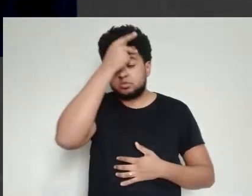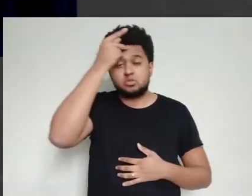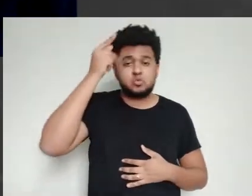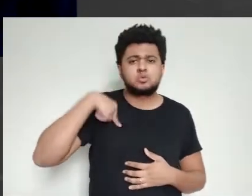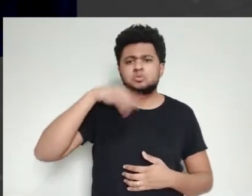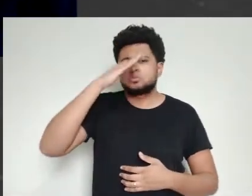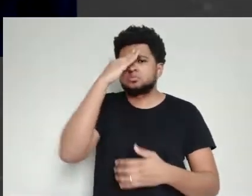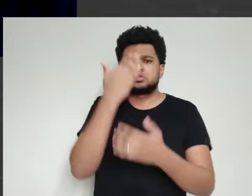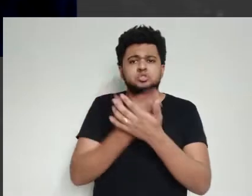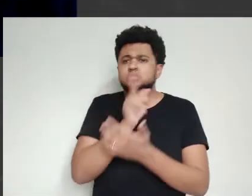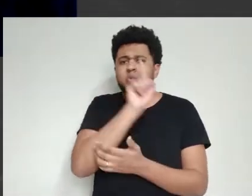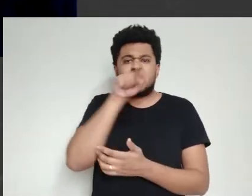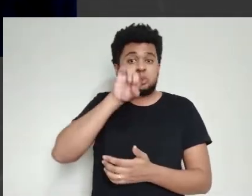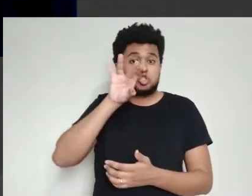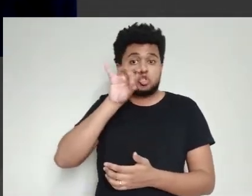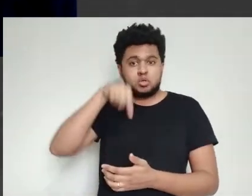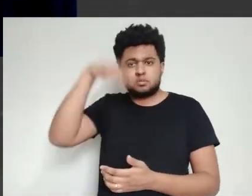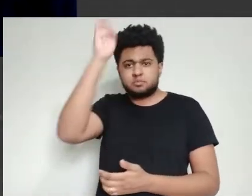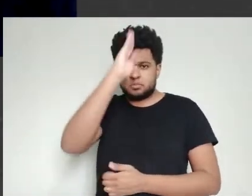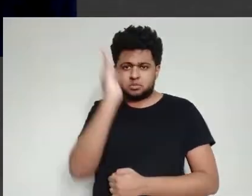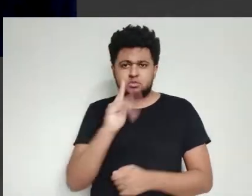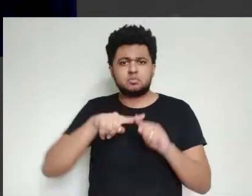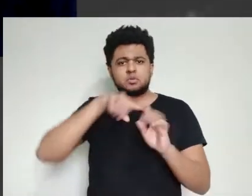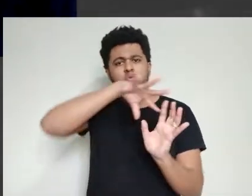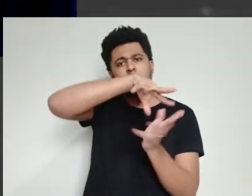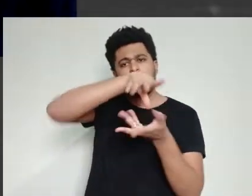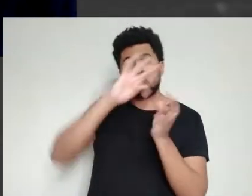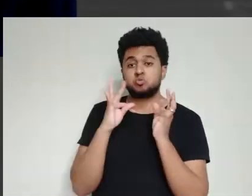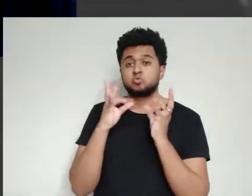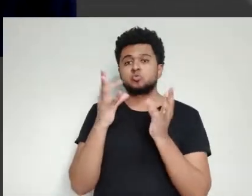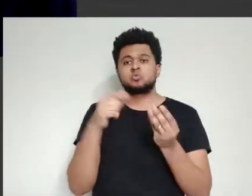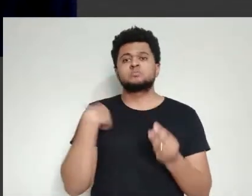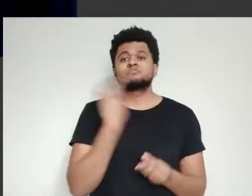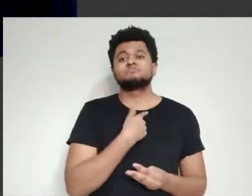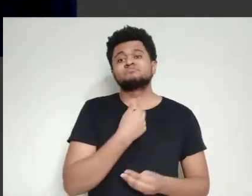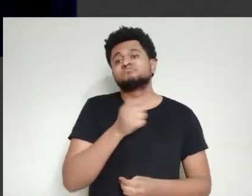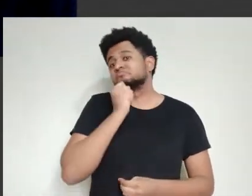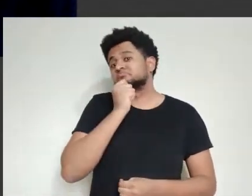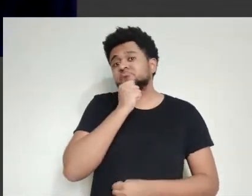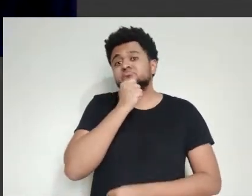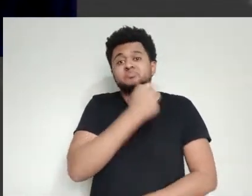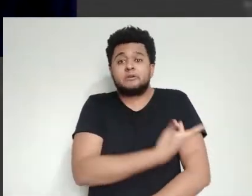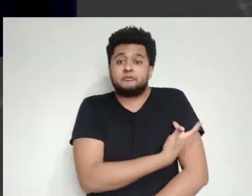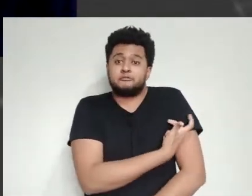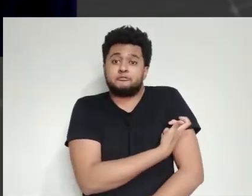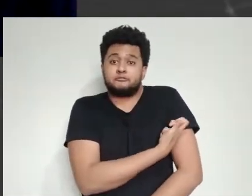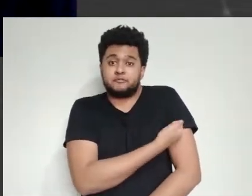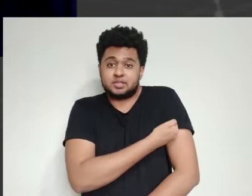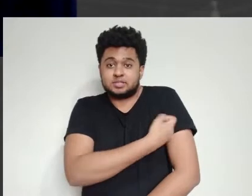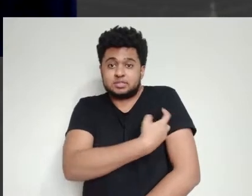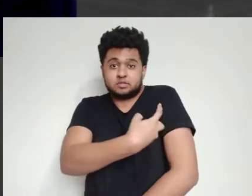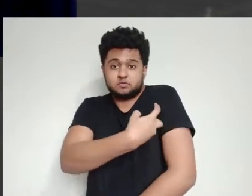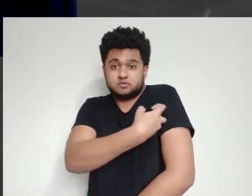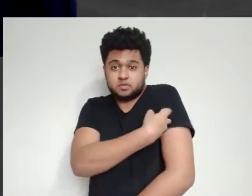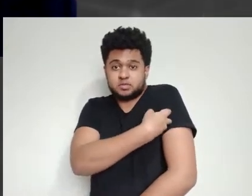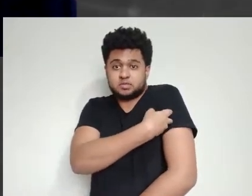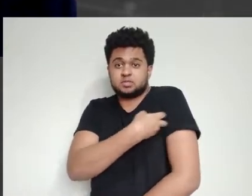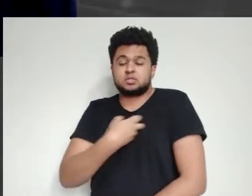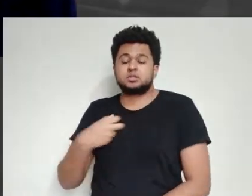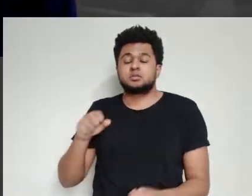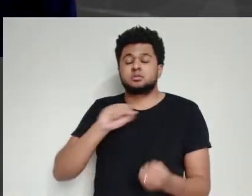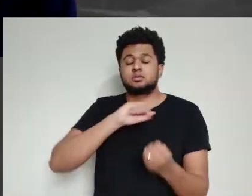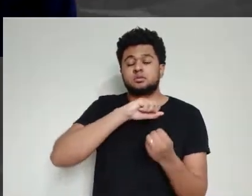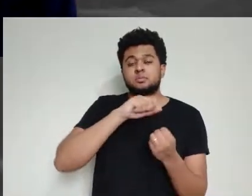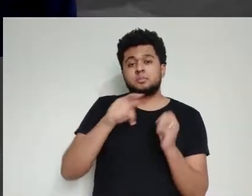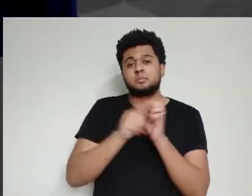afligido muito as pessoas, eu acredito, não só aqui no Brasil, mas no mundo inteiro, é que a gente ainda não tem uma vacina, né, para